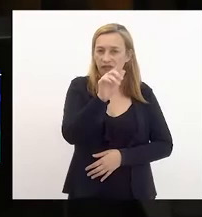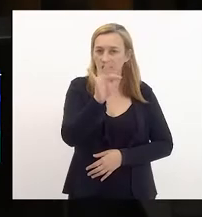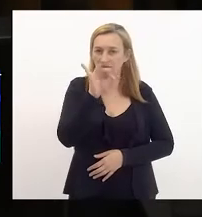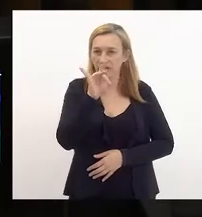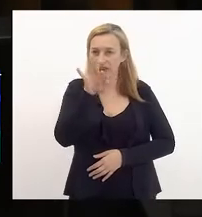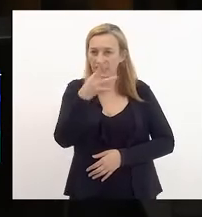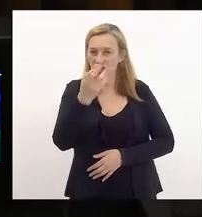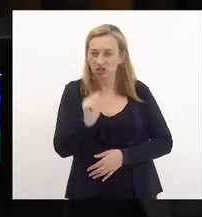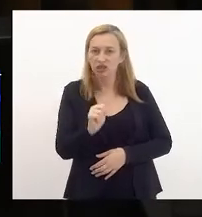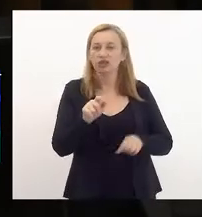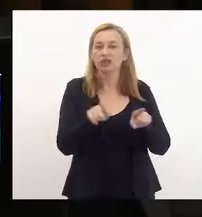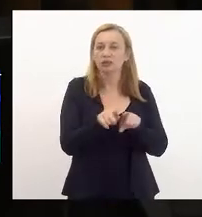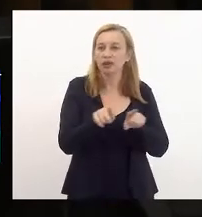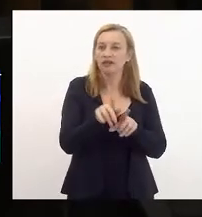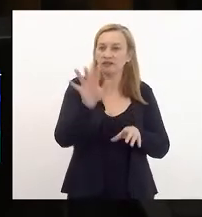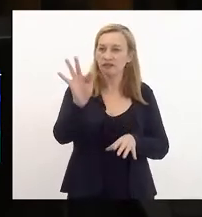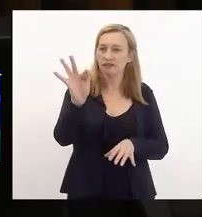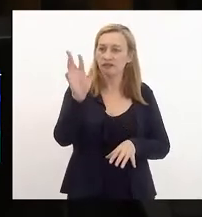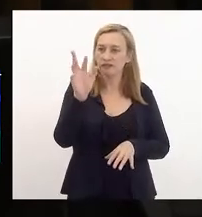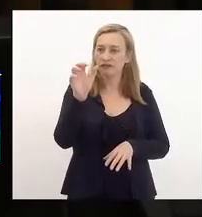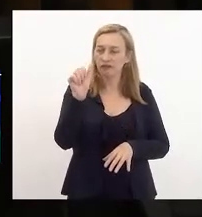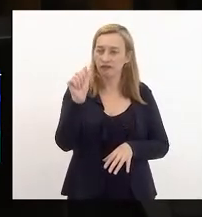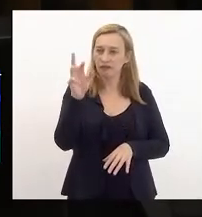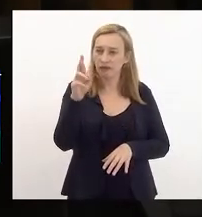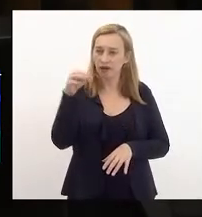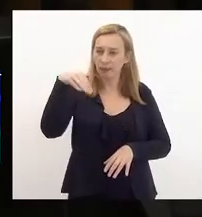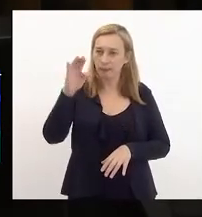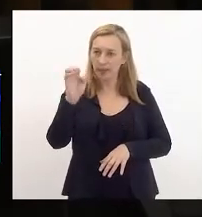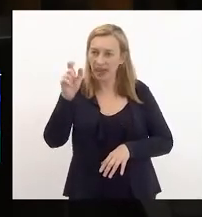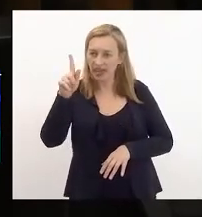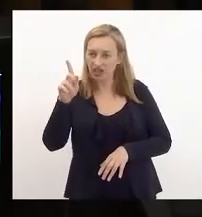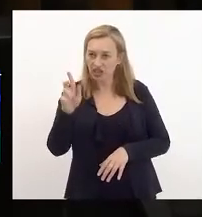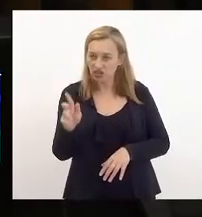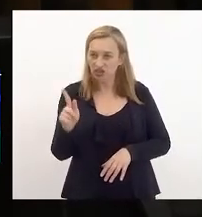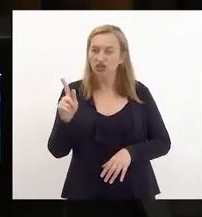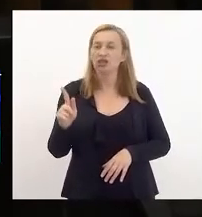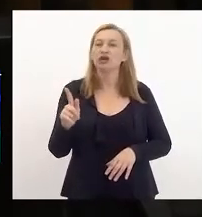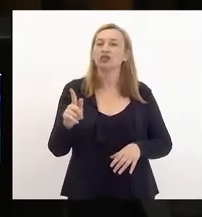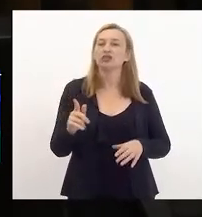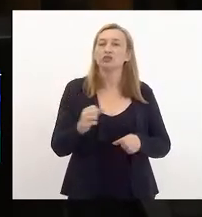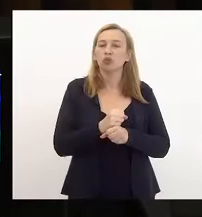FAMERG. Lá na década de 80,